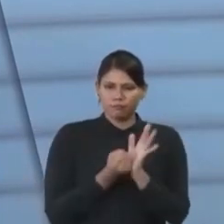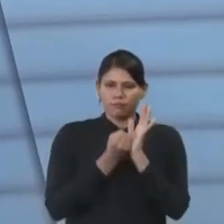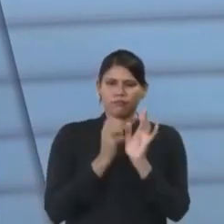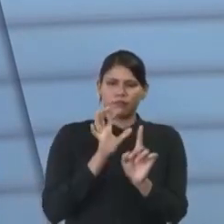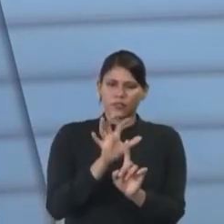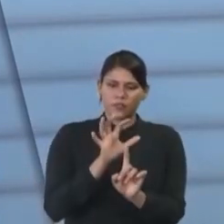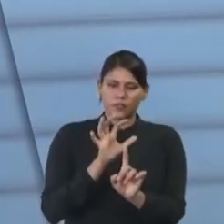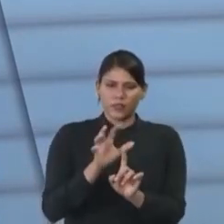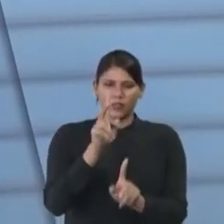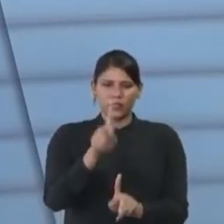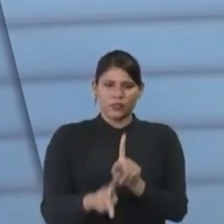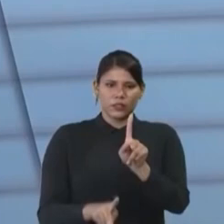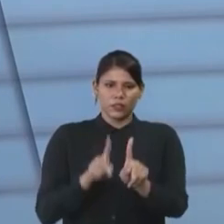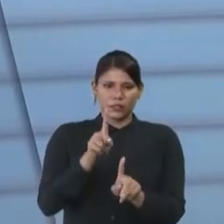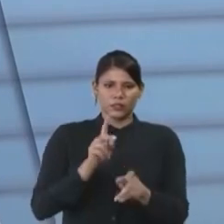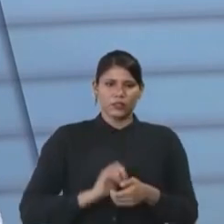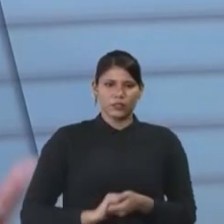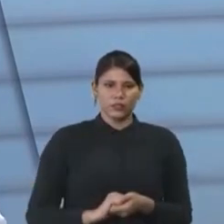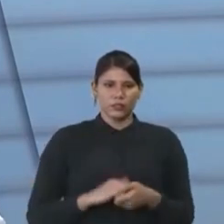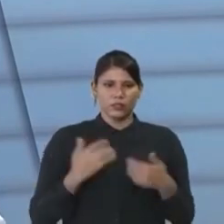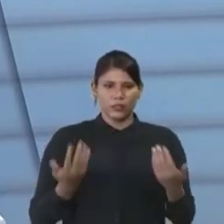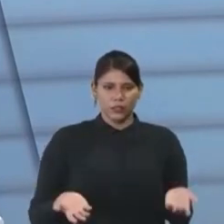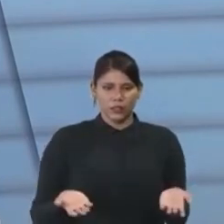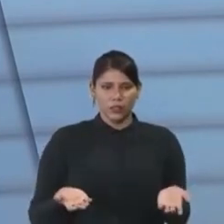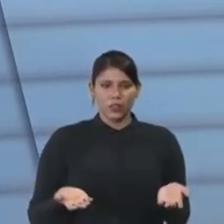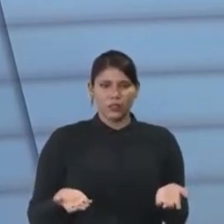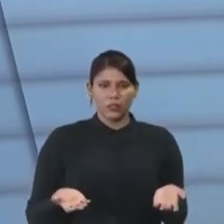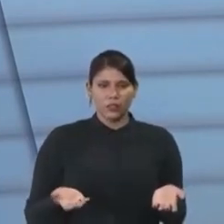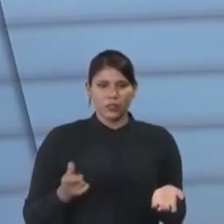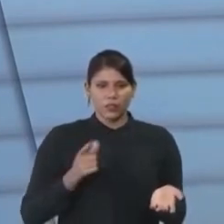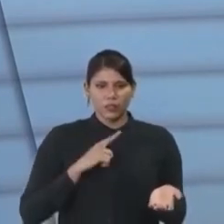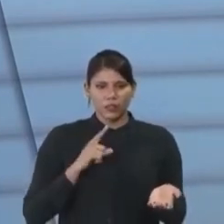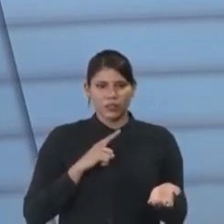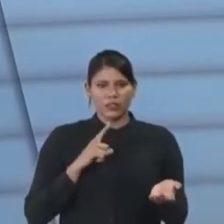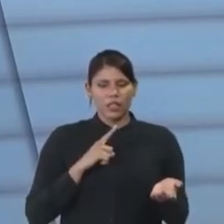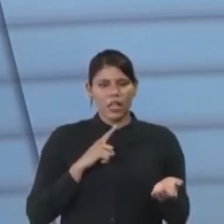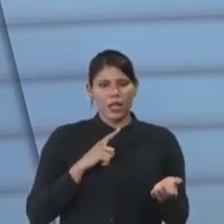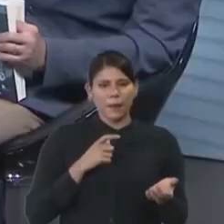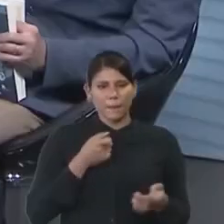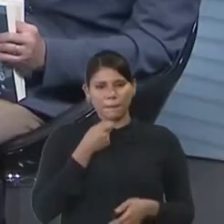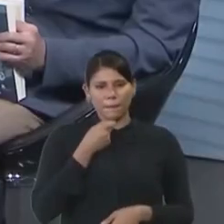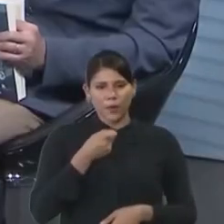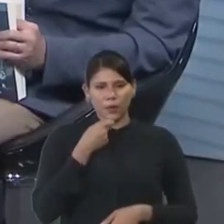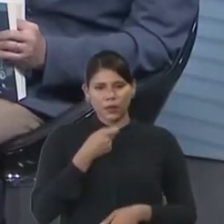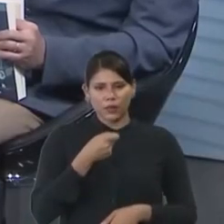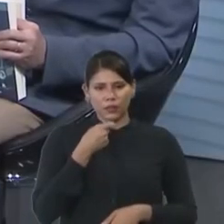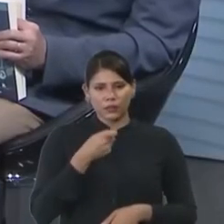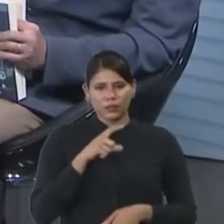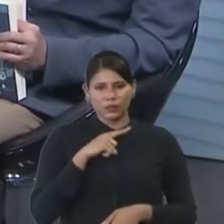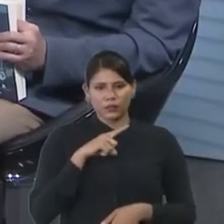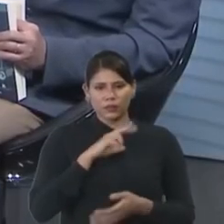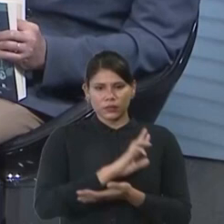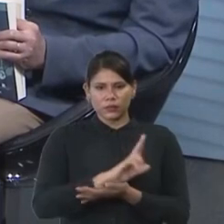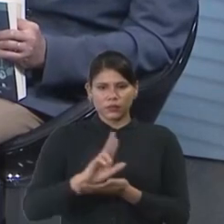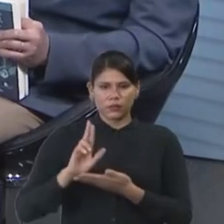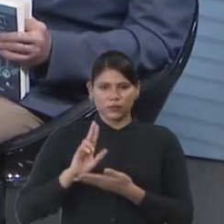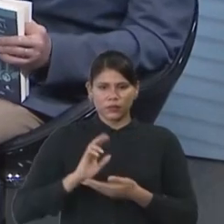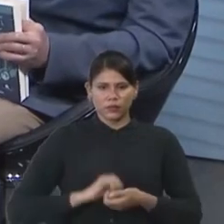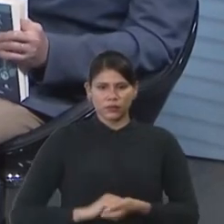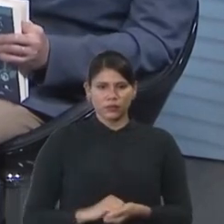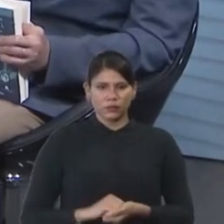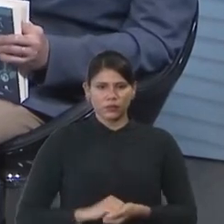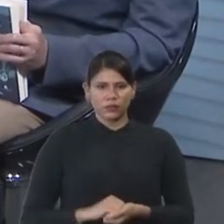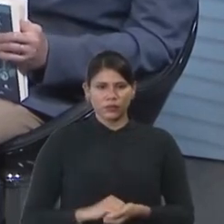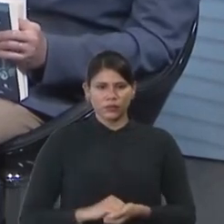pessoas. Então, eu acho que... Existem programas assim, reportagens especiais e tal, não sei